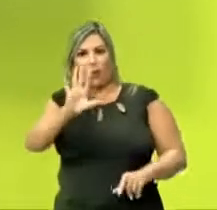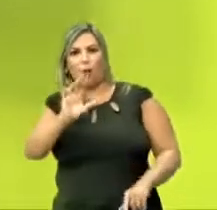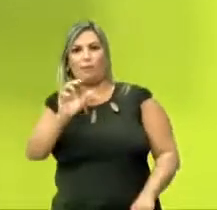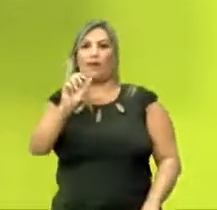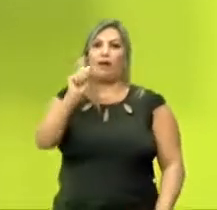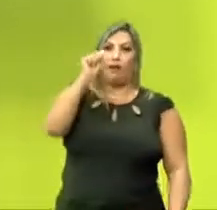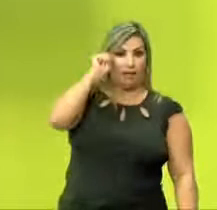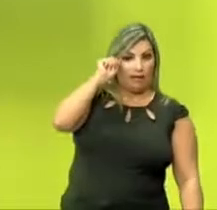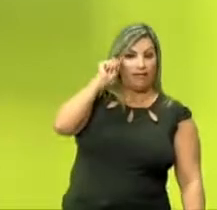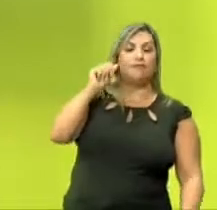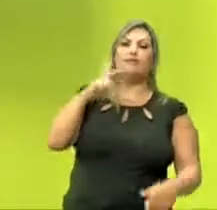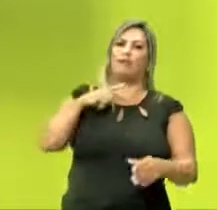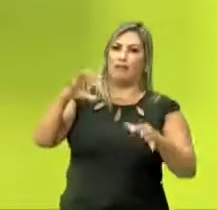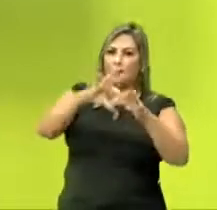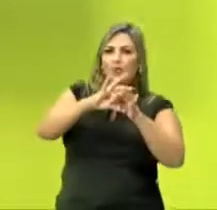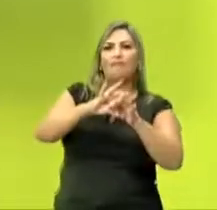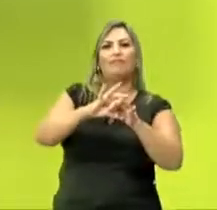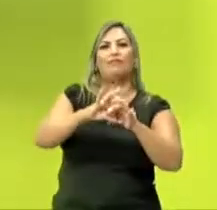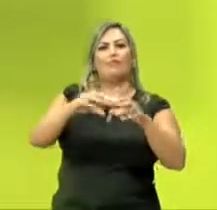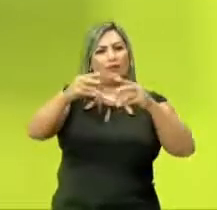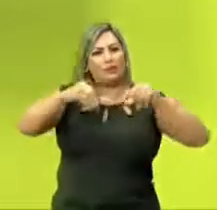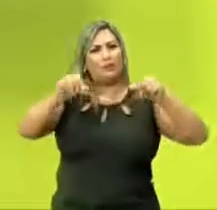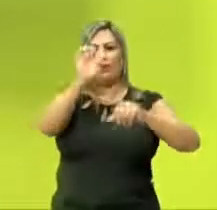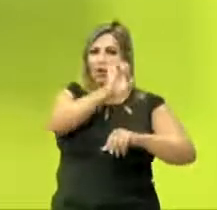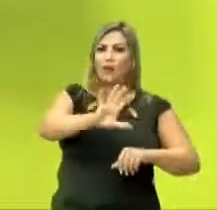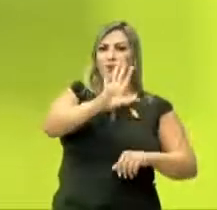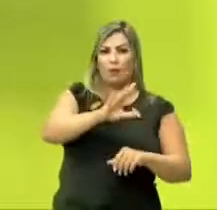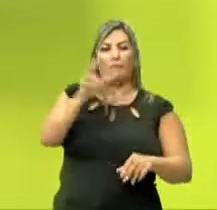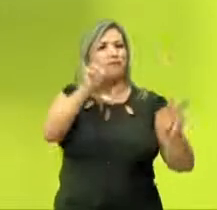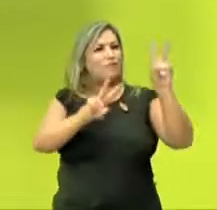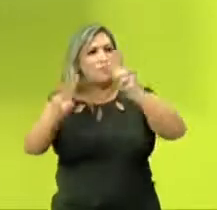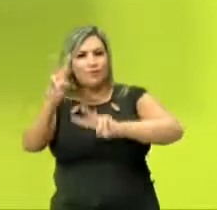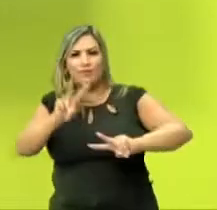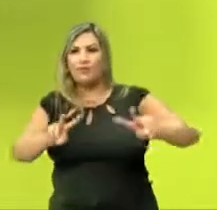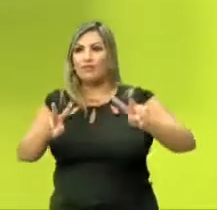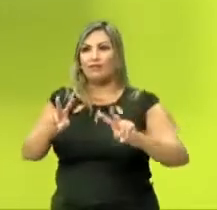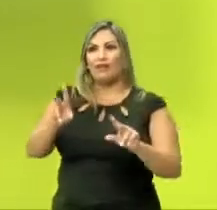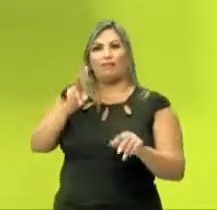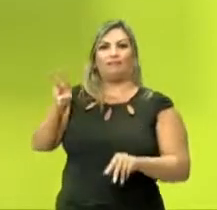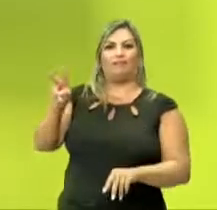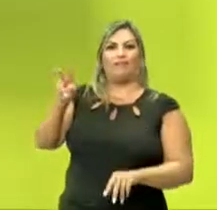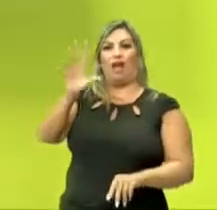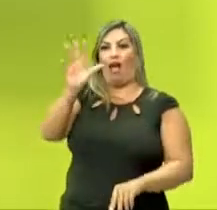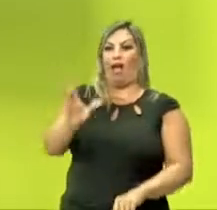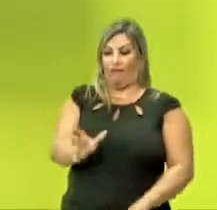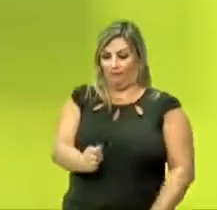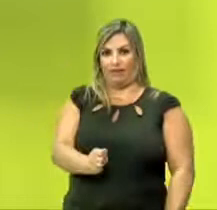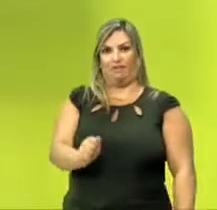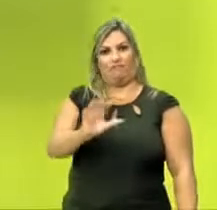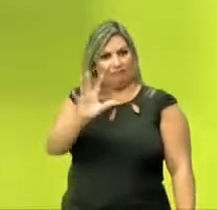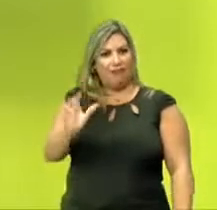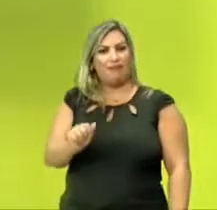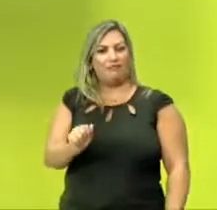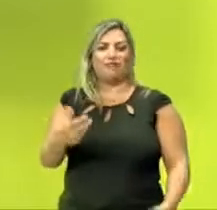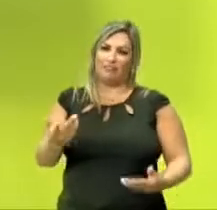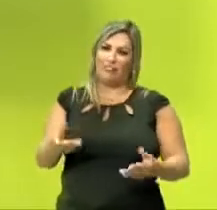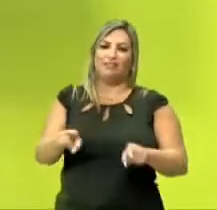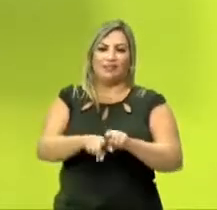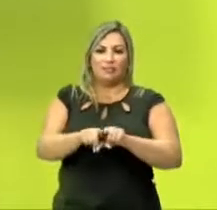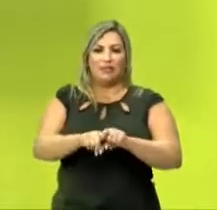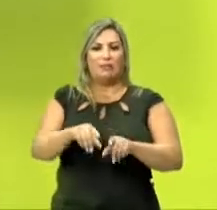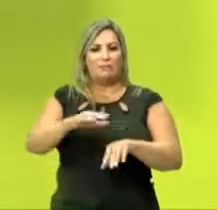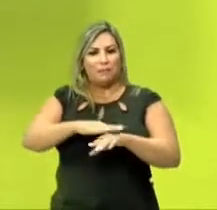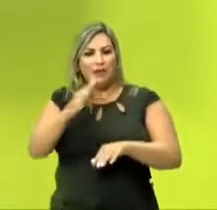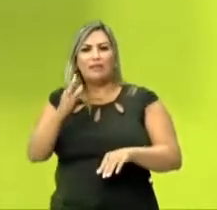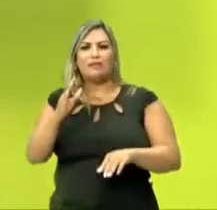conhecidos. Do território da Europa, dá até para você visualizar o território africano. Então, chegando ali, né, nos